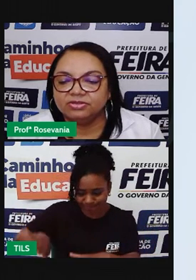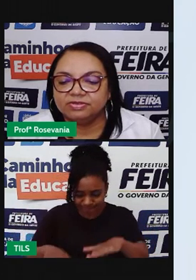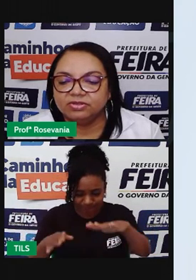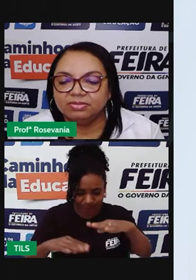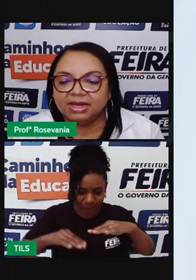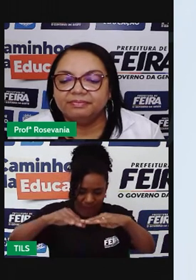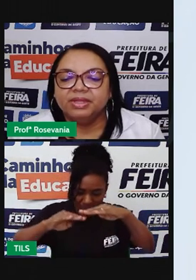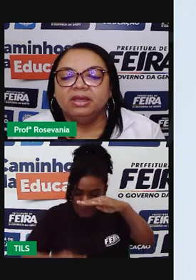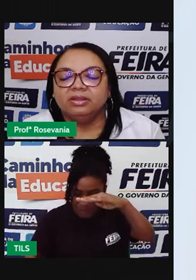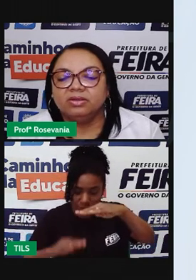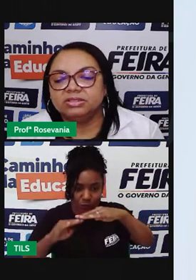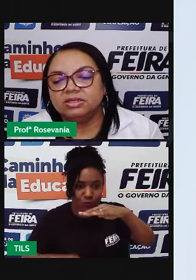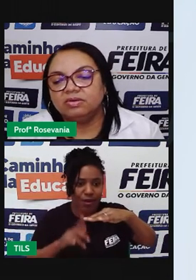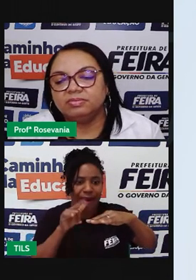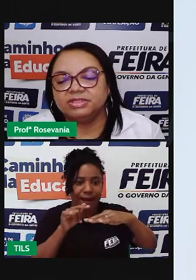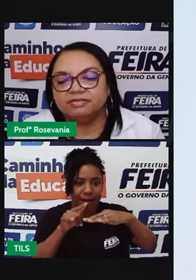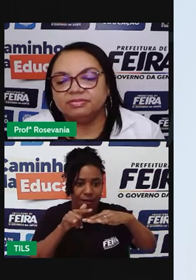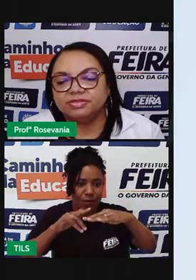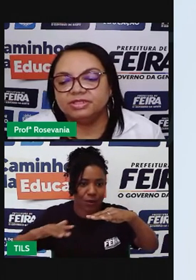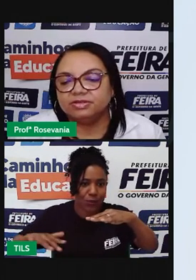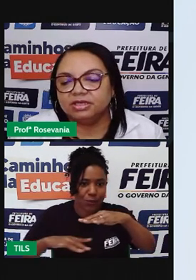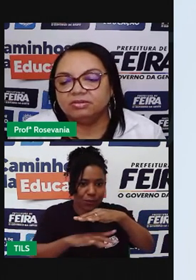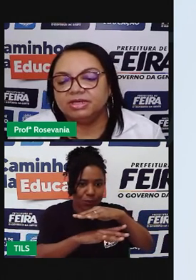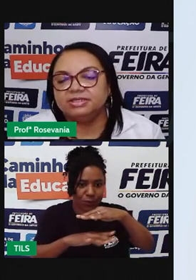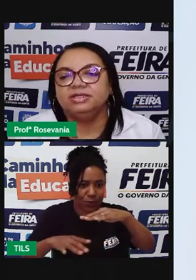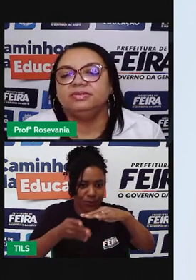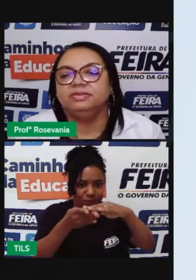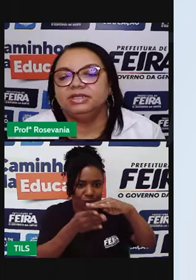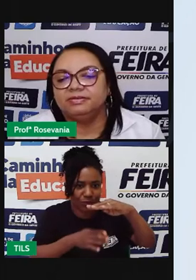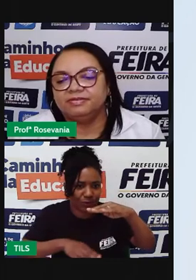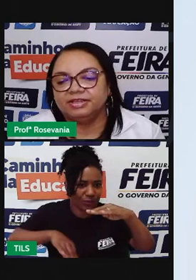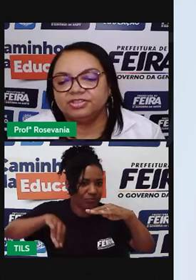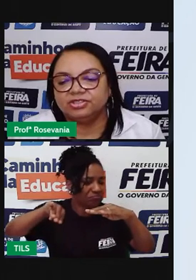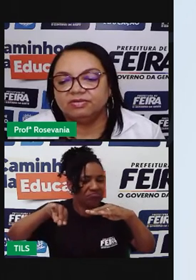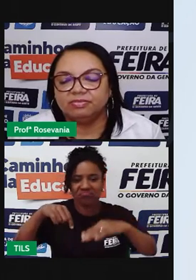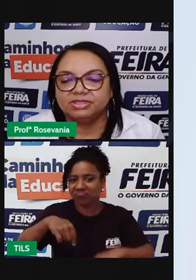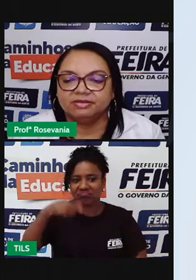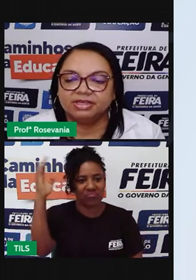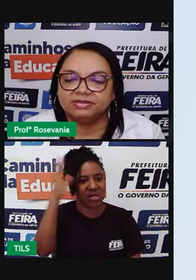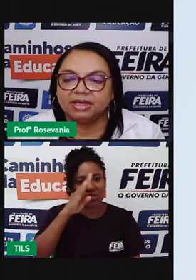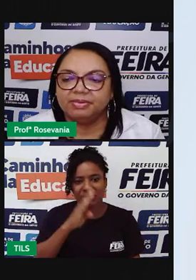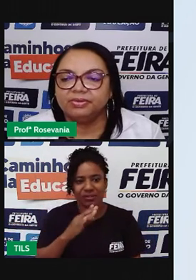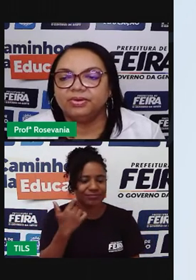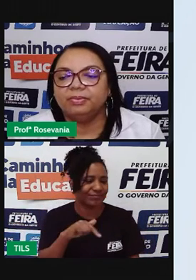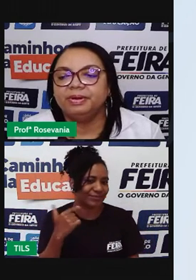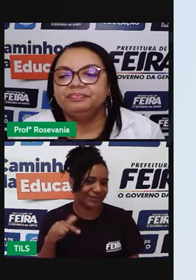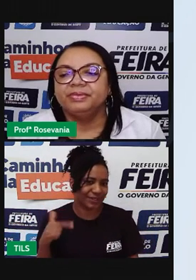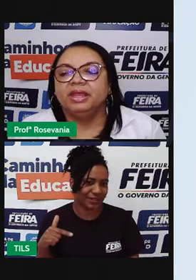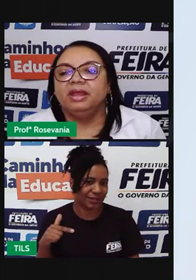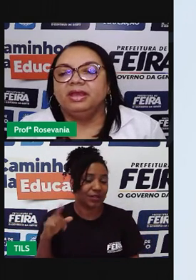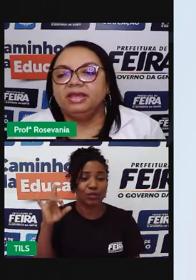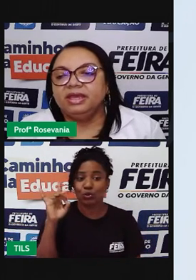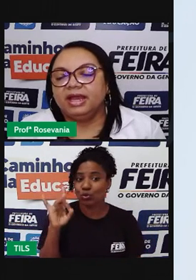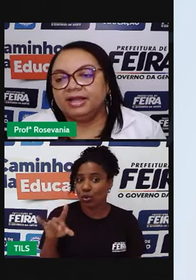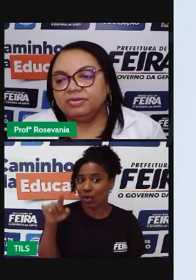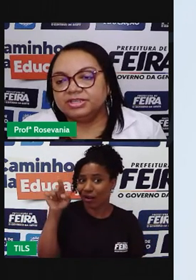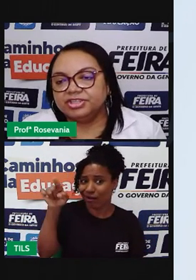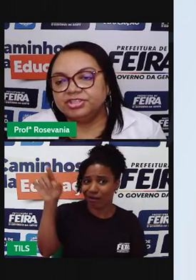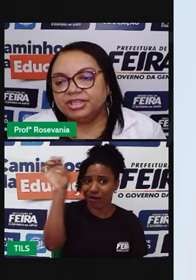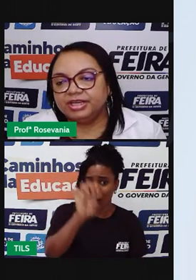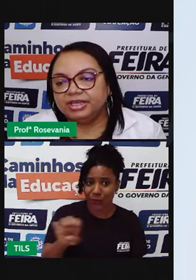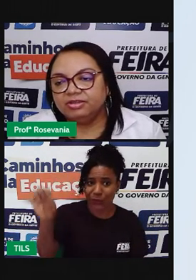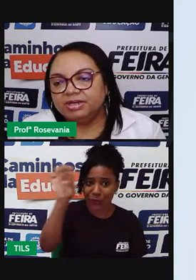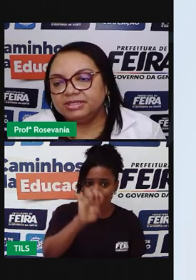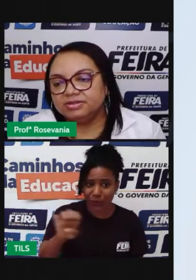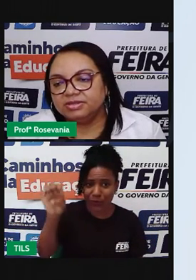estar abaixo do nível do mar. Nós não observamos isso aqui no Brasil, né, a gente só observa isso lá para a Europa. E o que